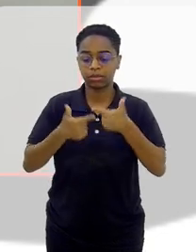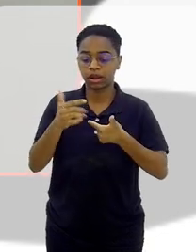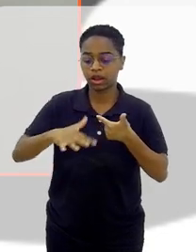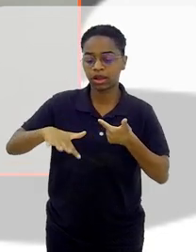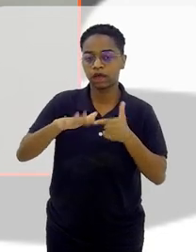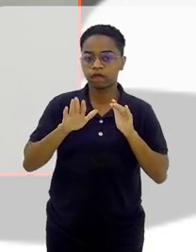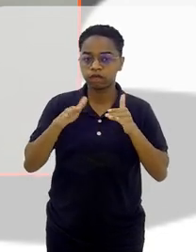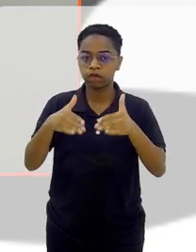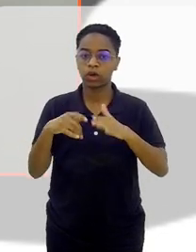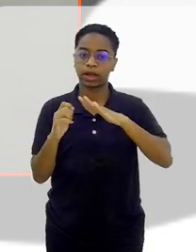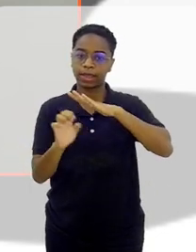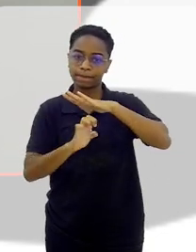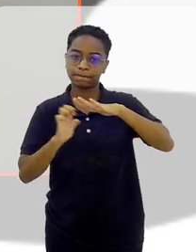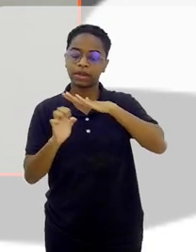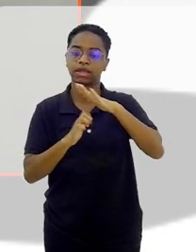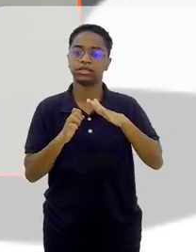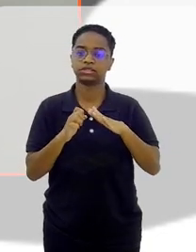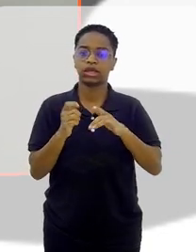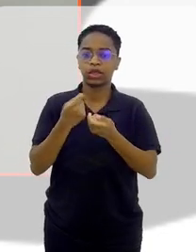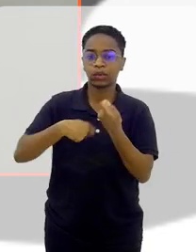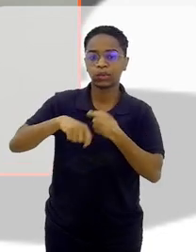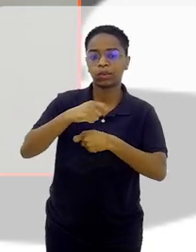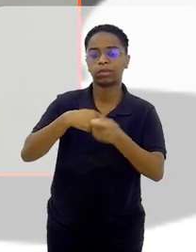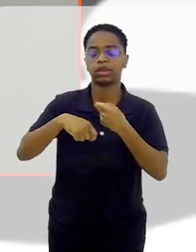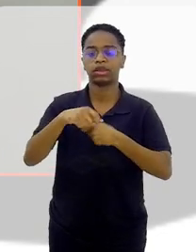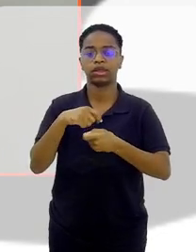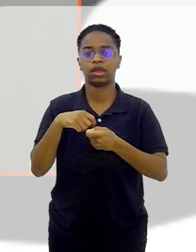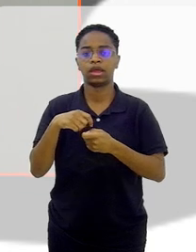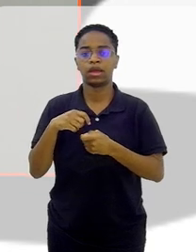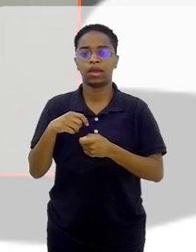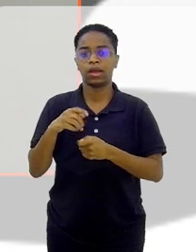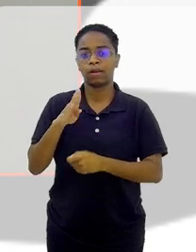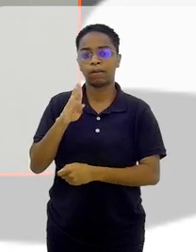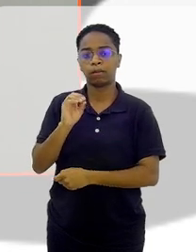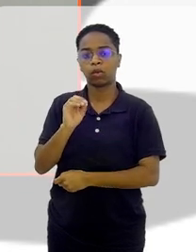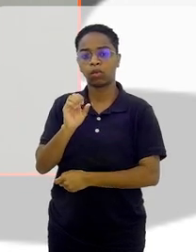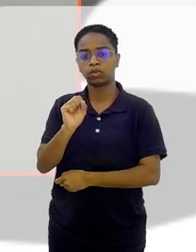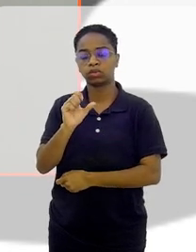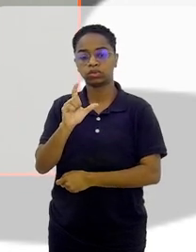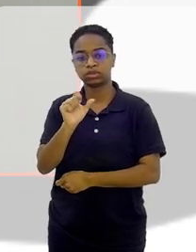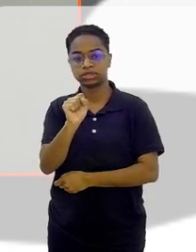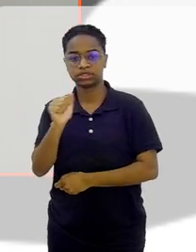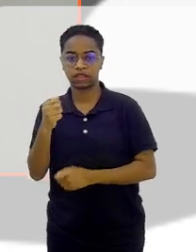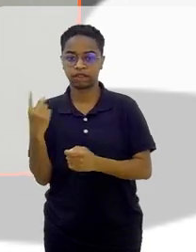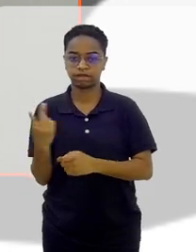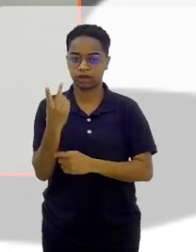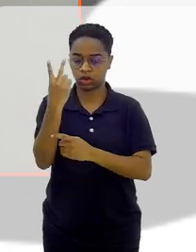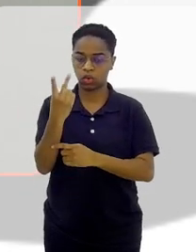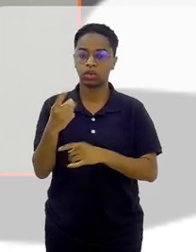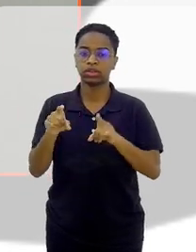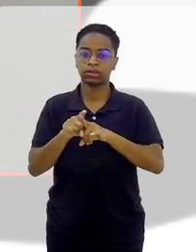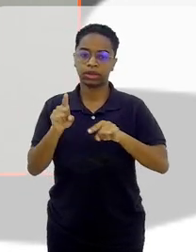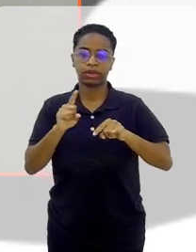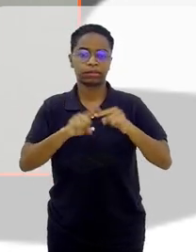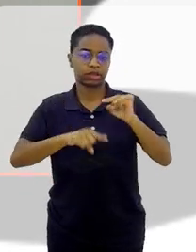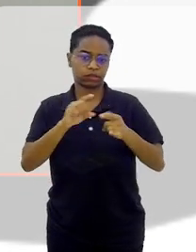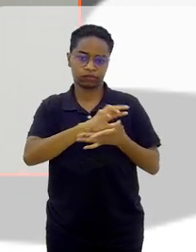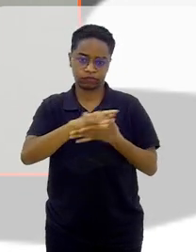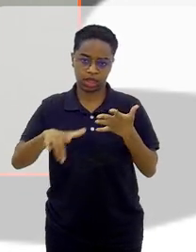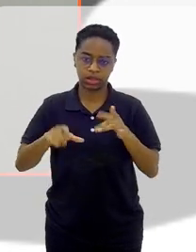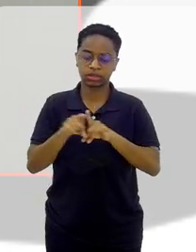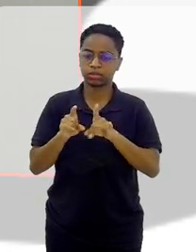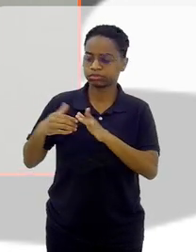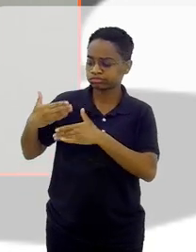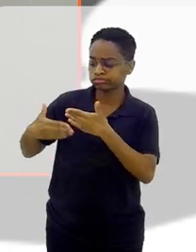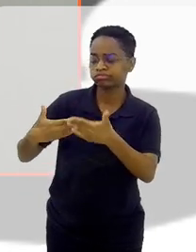empresas, bolsa de valores, grandes matérias, enfim. E foi avançando. O dia,